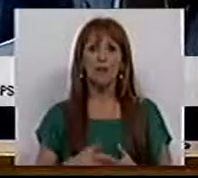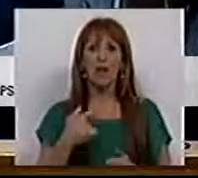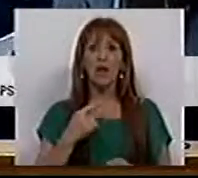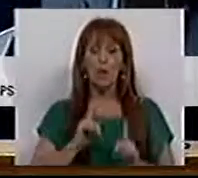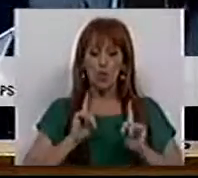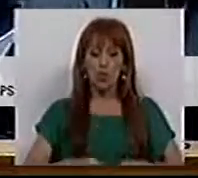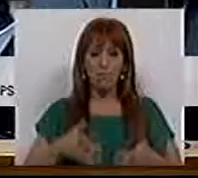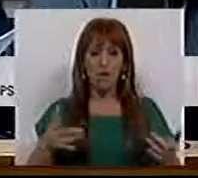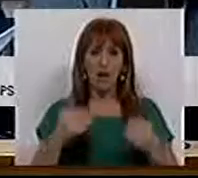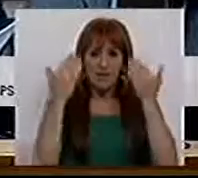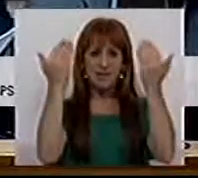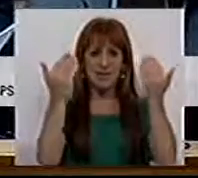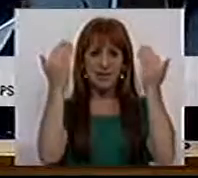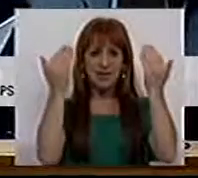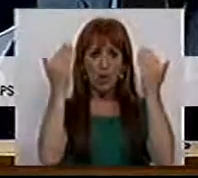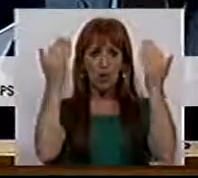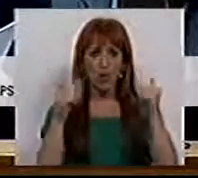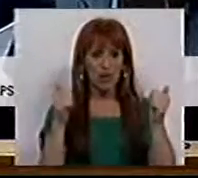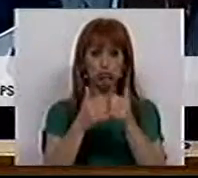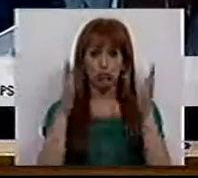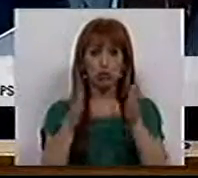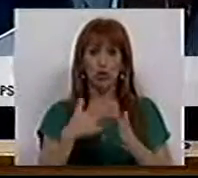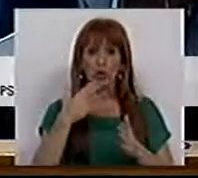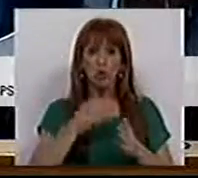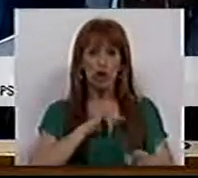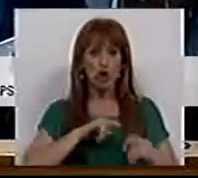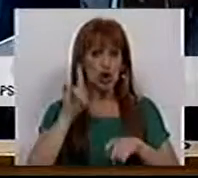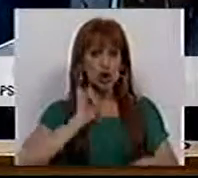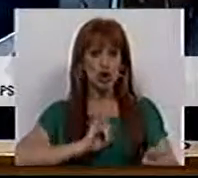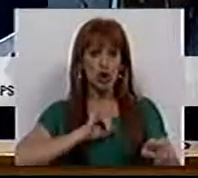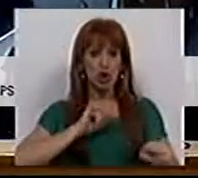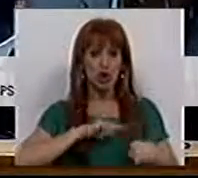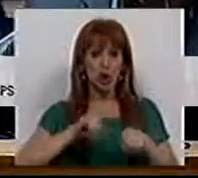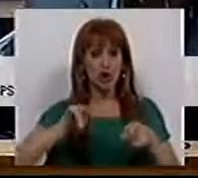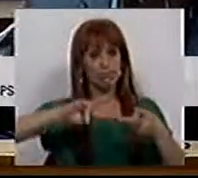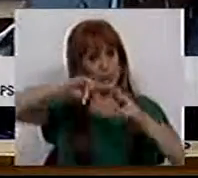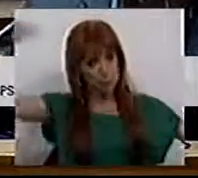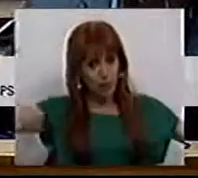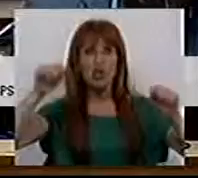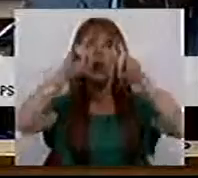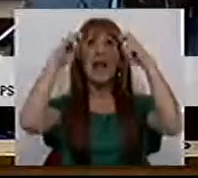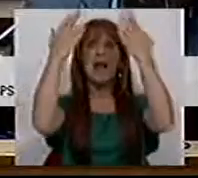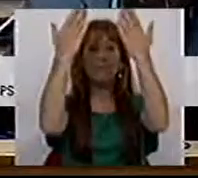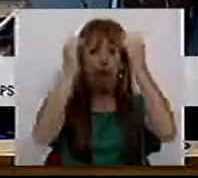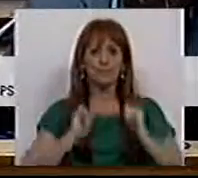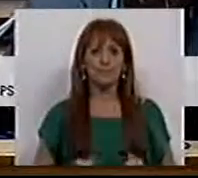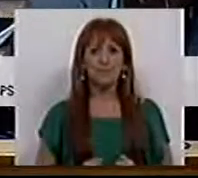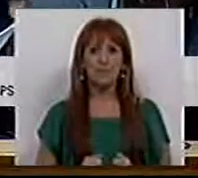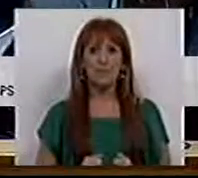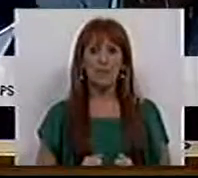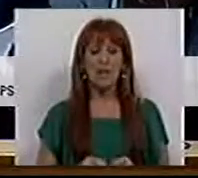Quero começar por saudar todos os senhores e as senhoras autarcas aqui presentes,